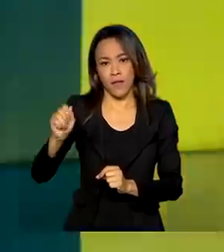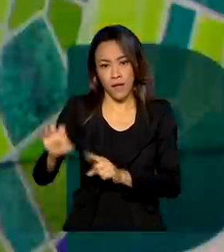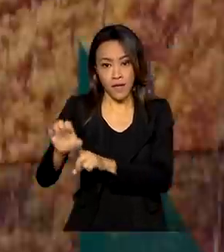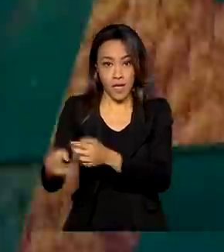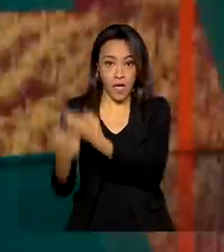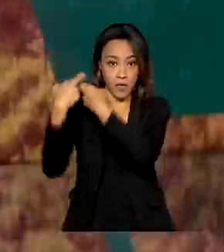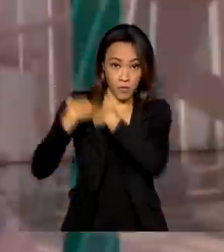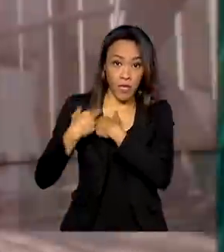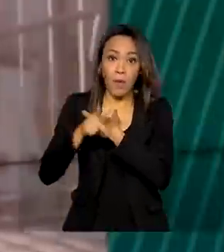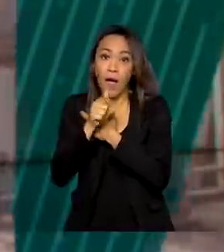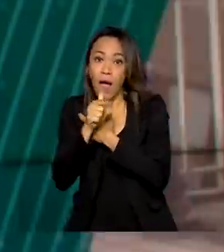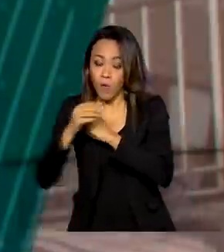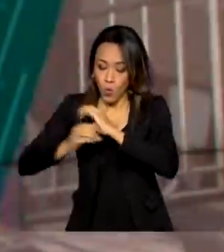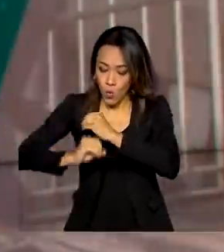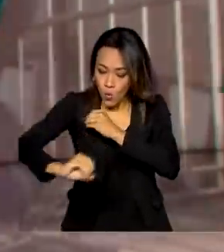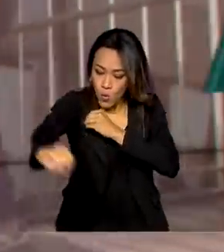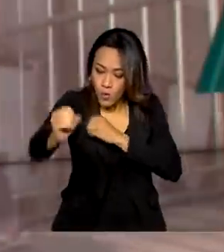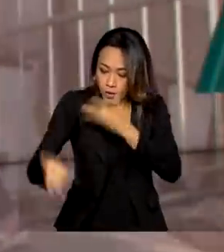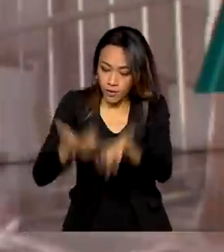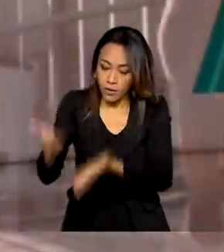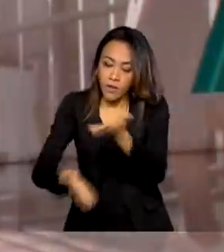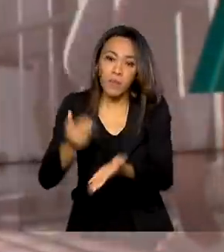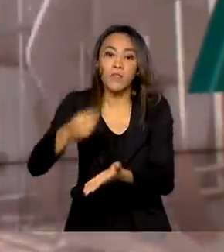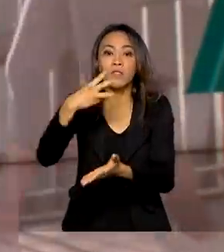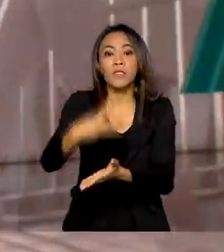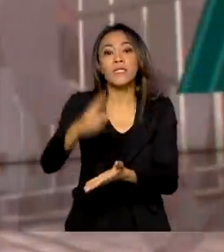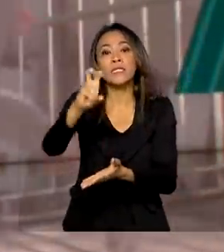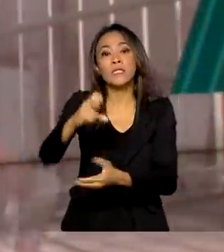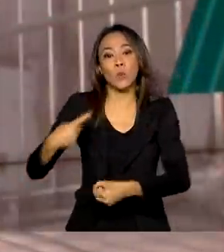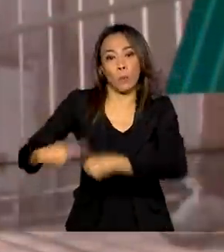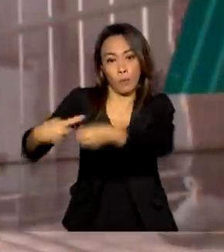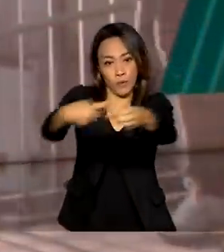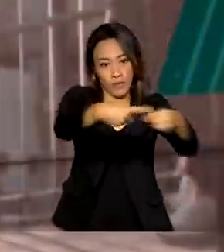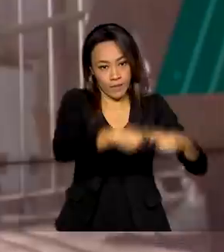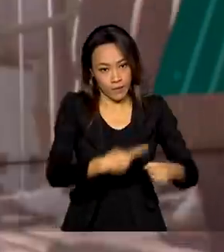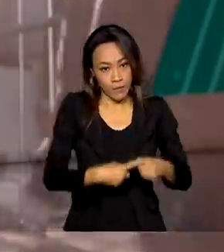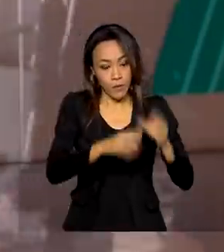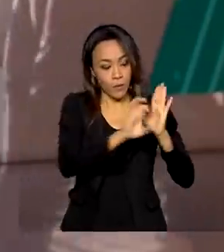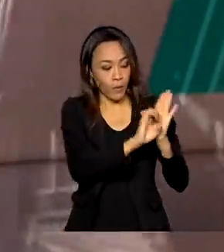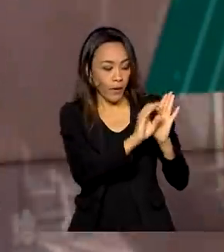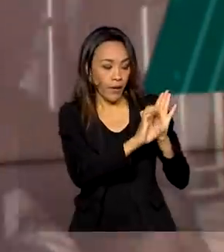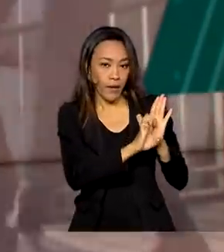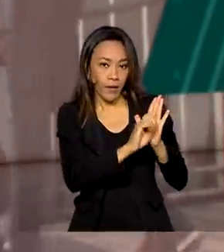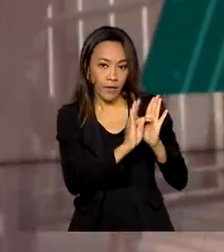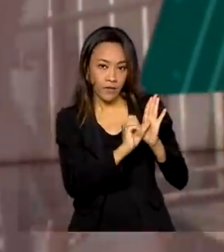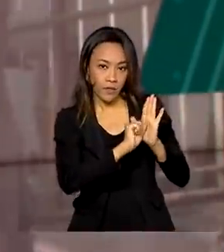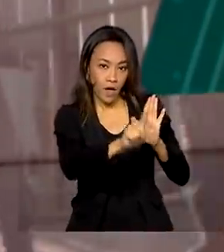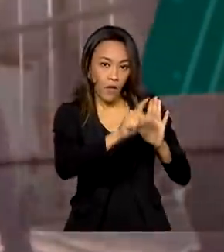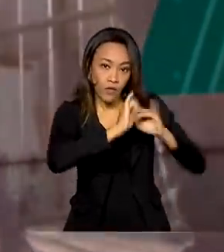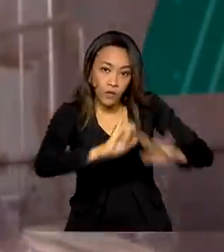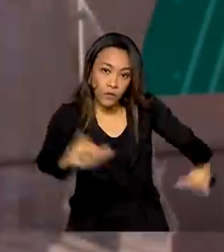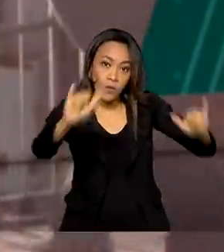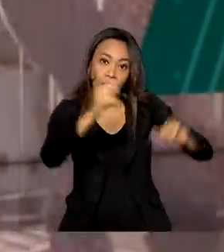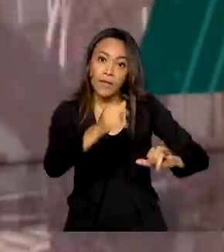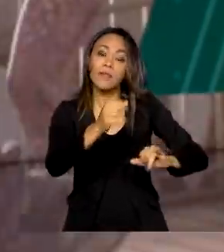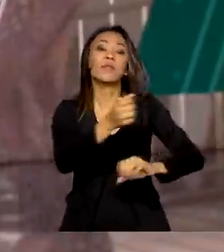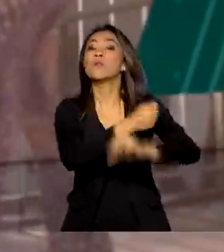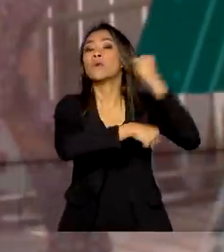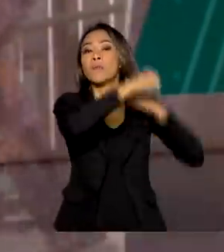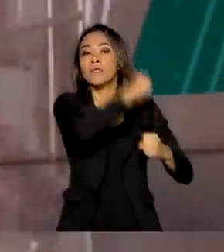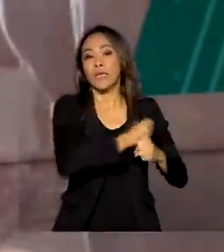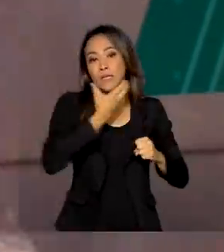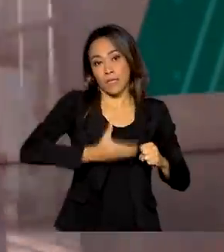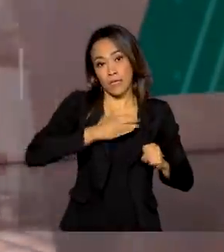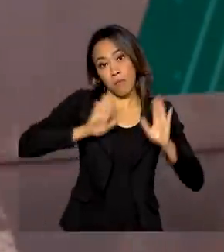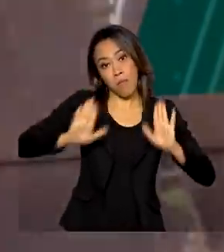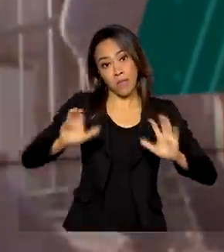e coleta e tratamento de esgoto de 35 municípios do Estado. O edital foi publicado em dezembro do ano passado, mas a Assembleia